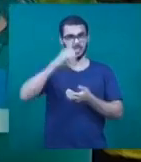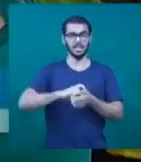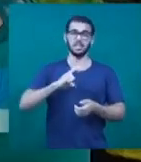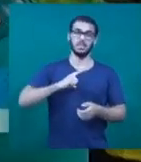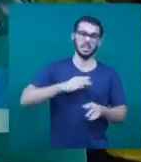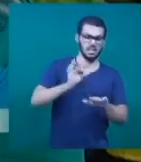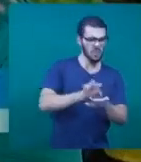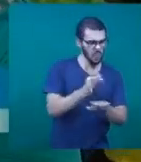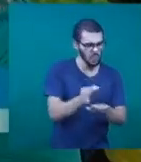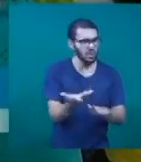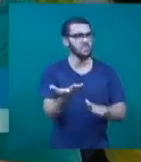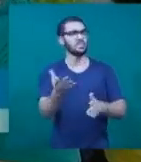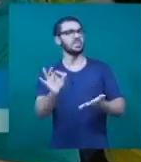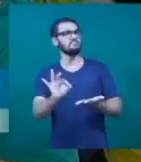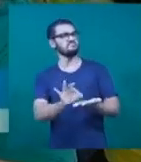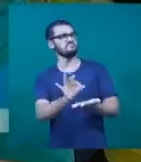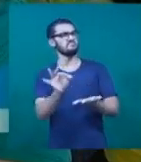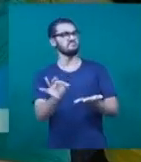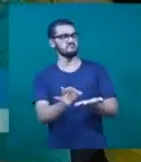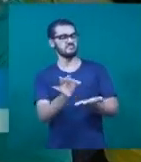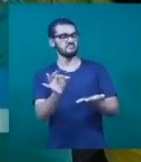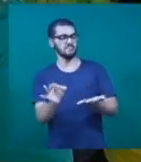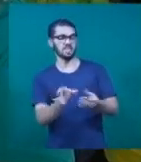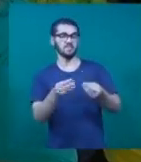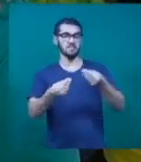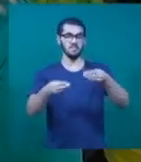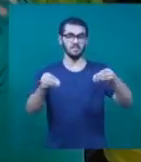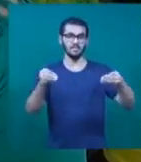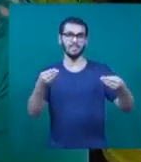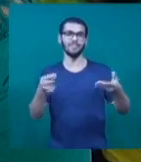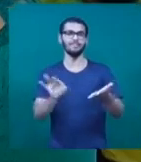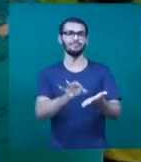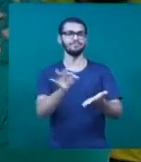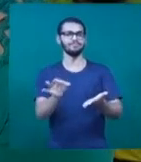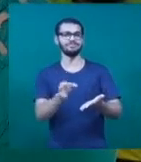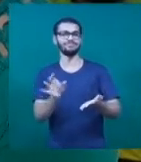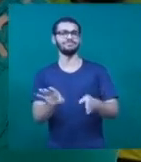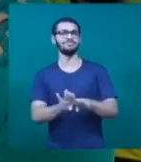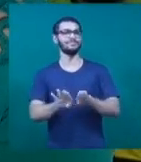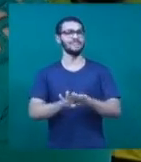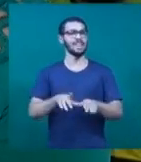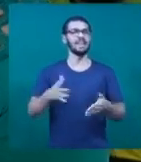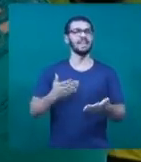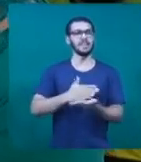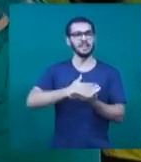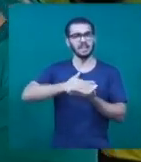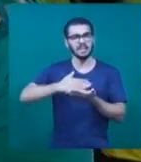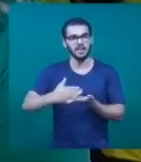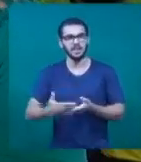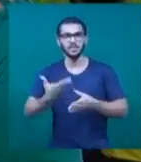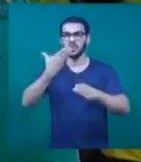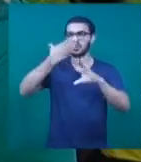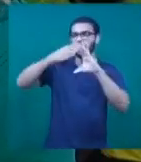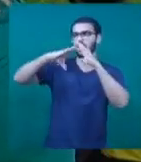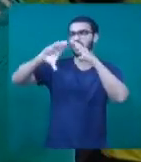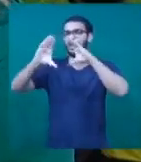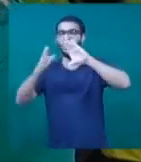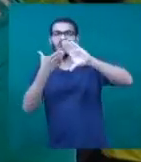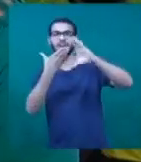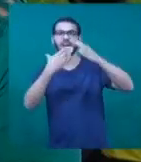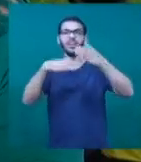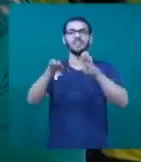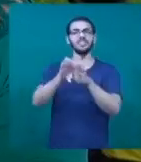crochê, patchwork, bordado no pano de prato. A gente também começou recentemente o coral, aula de